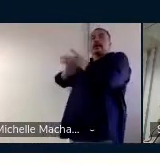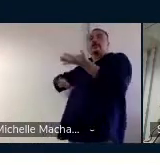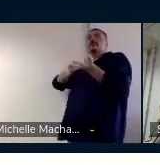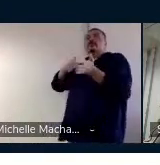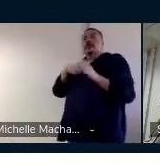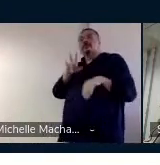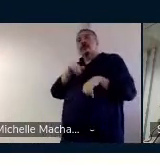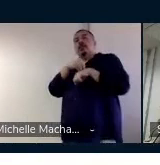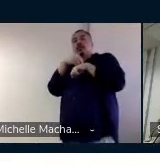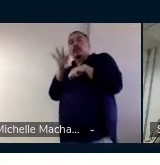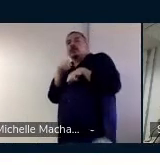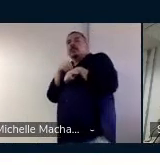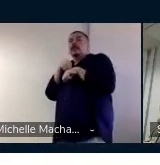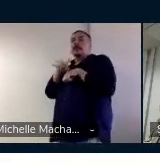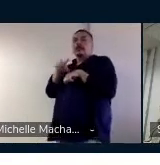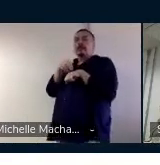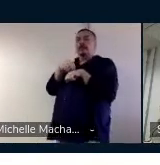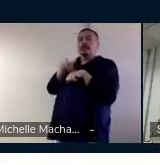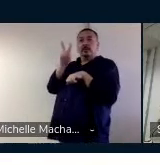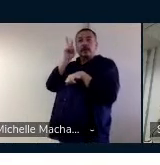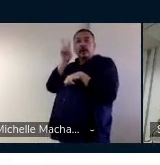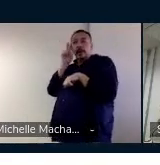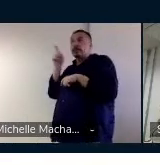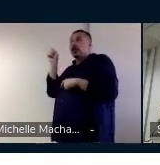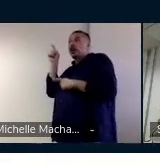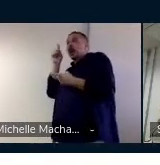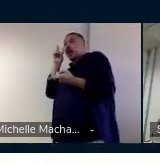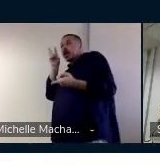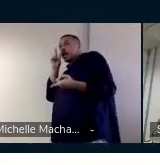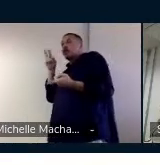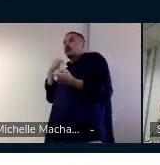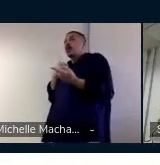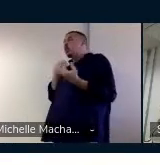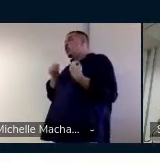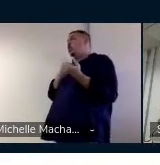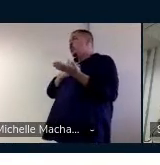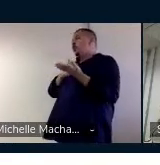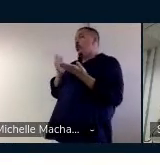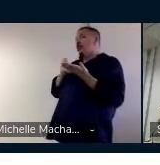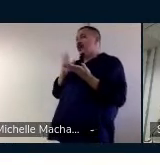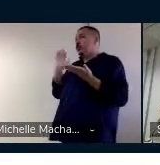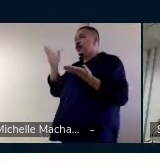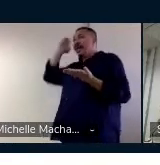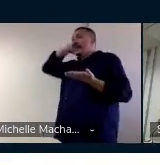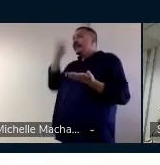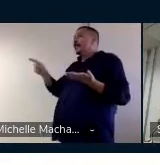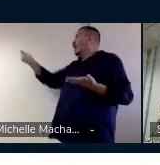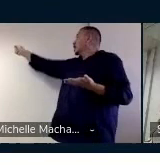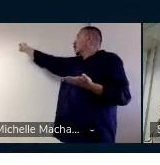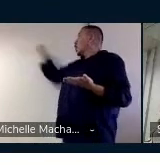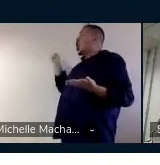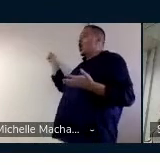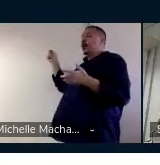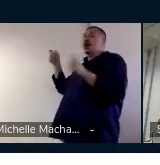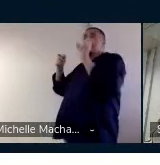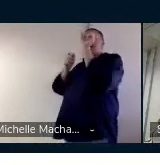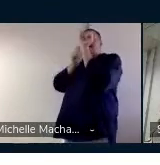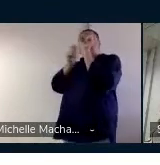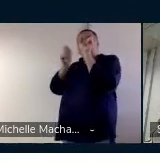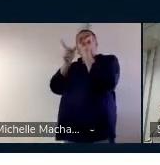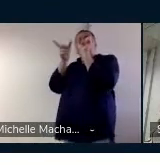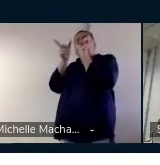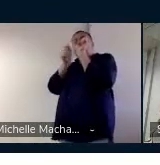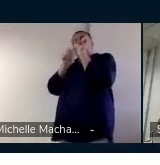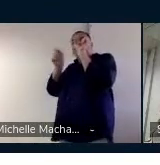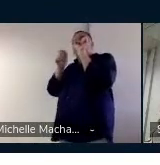vai dando dicas para os alunos relembrarem as etapas. Então, como é que eu começo? Eu já começo sublinhando o sufixo? O que eu